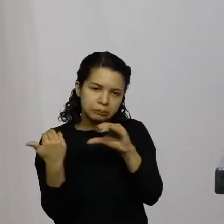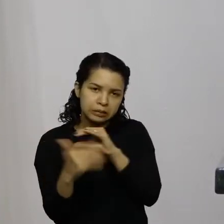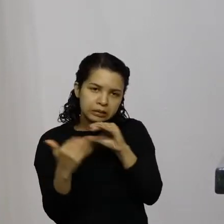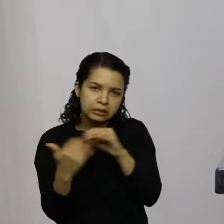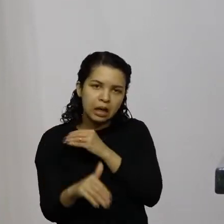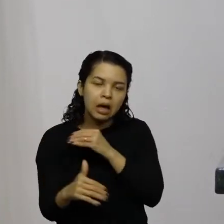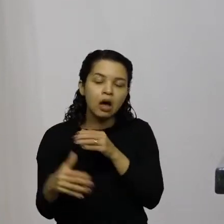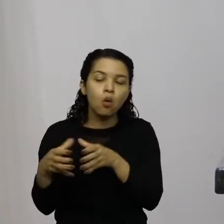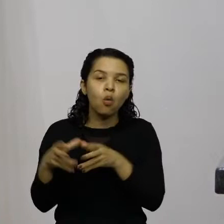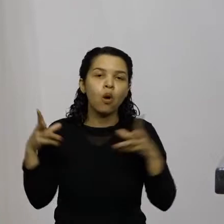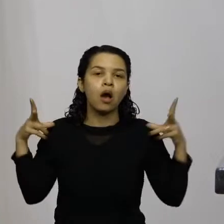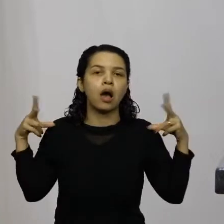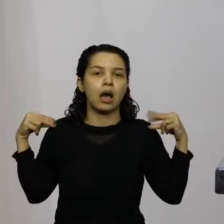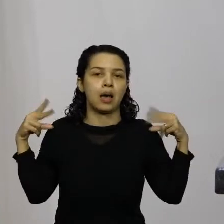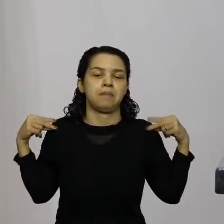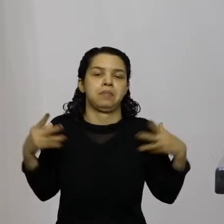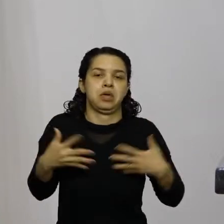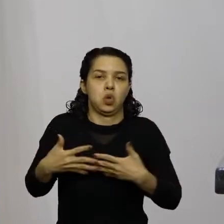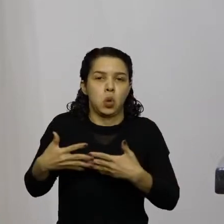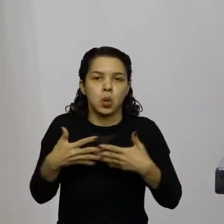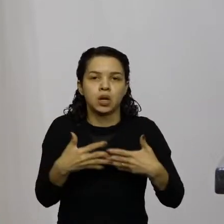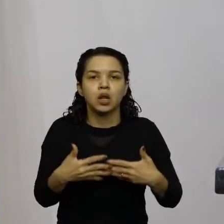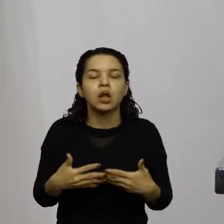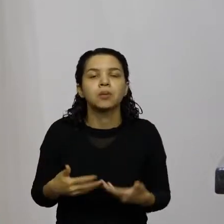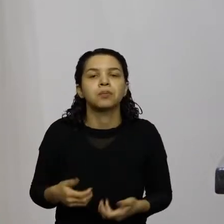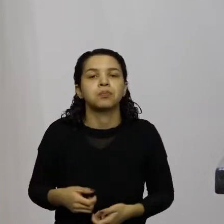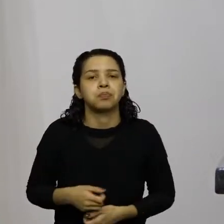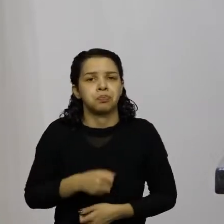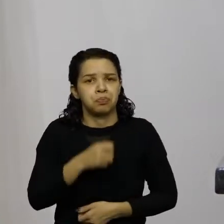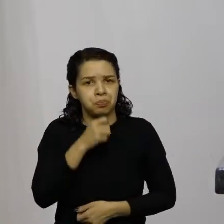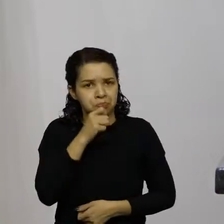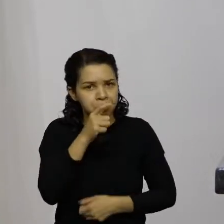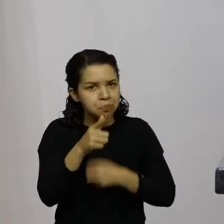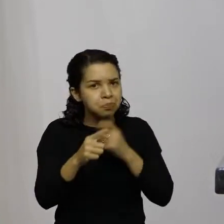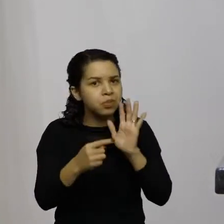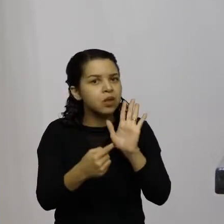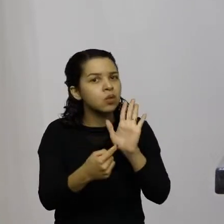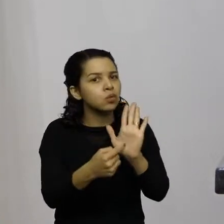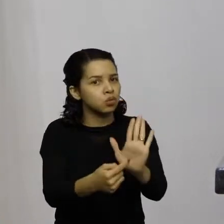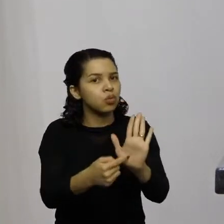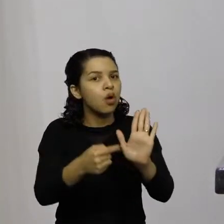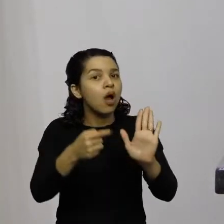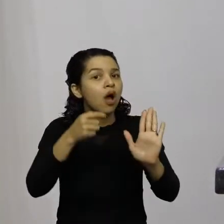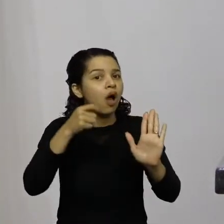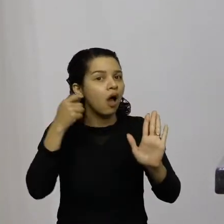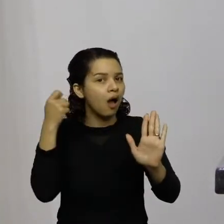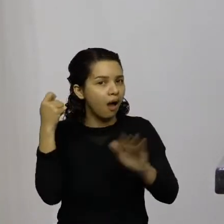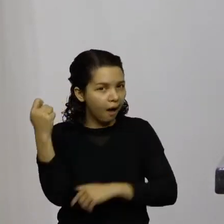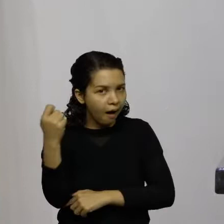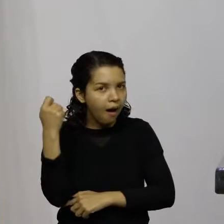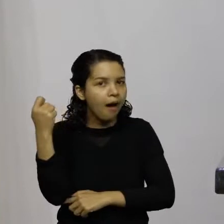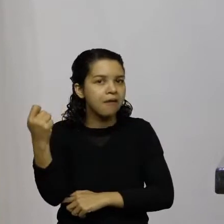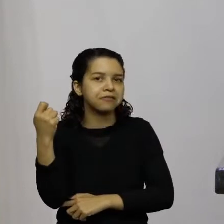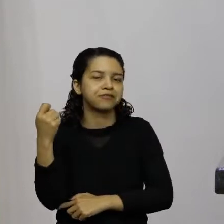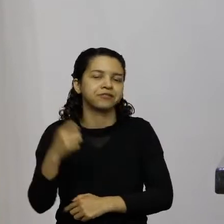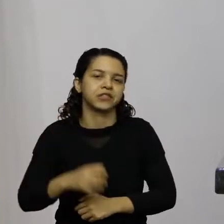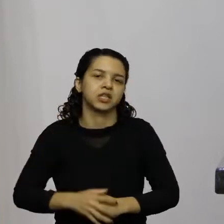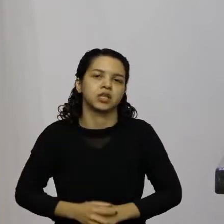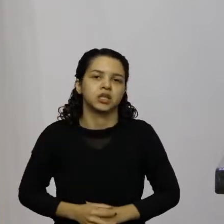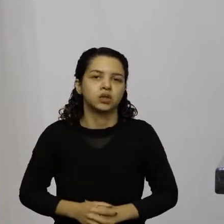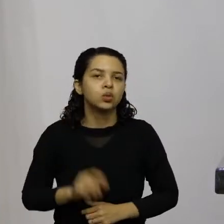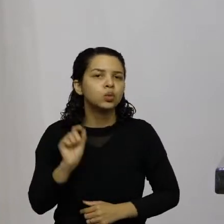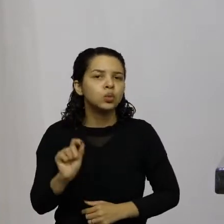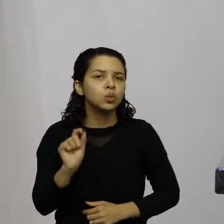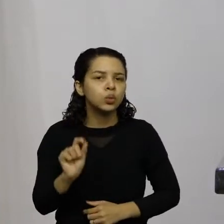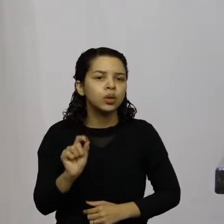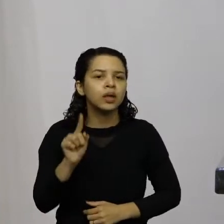que começam a denunciar algo muito grave que é uma